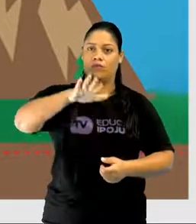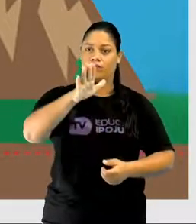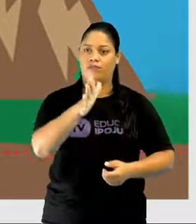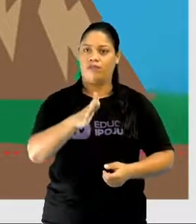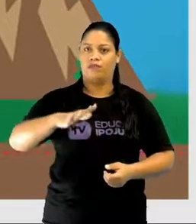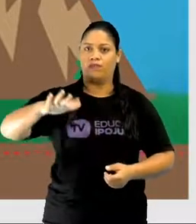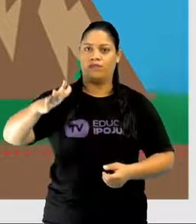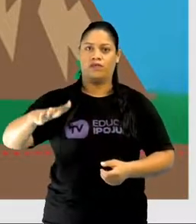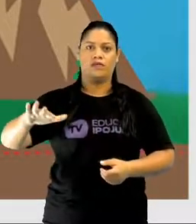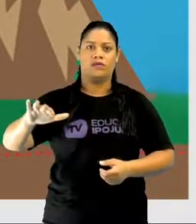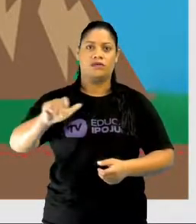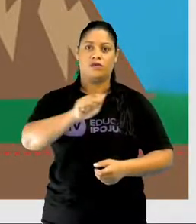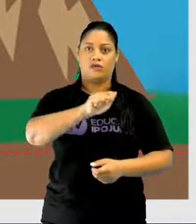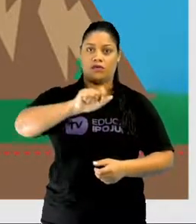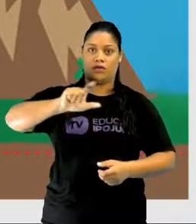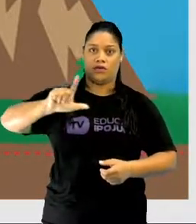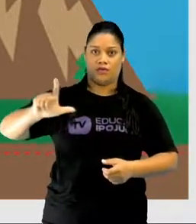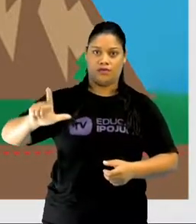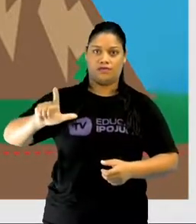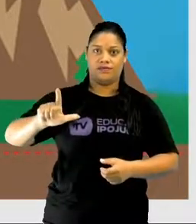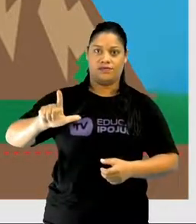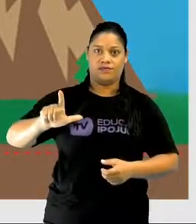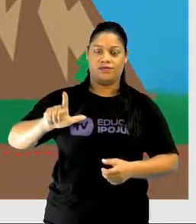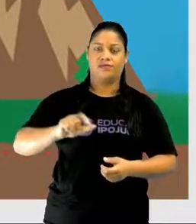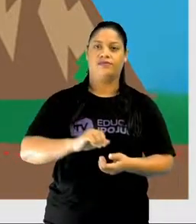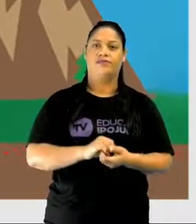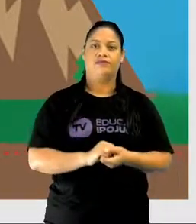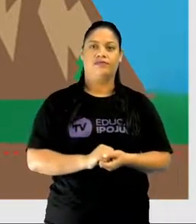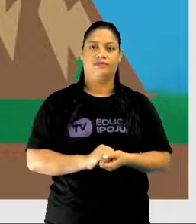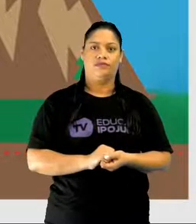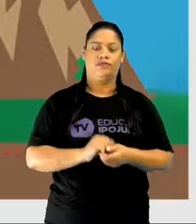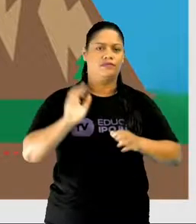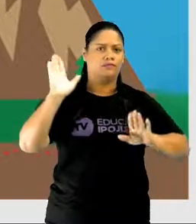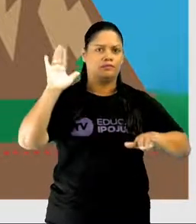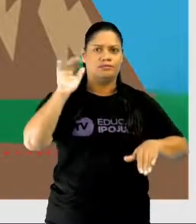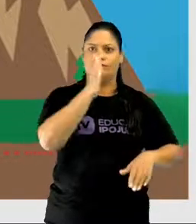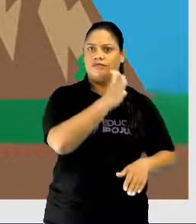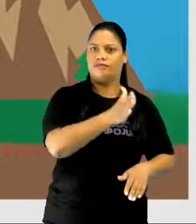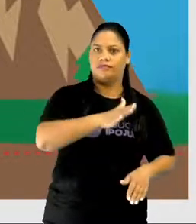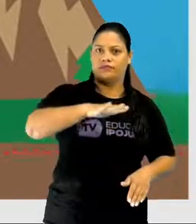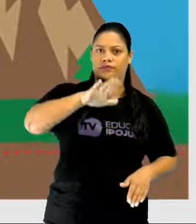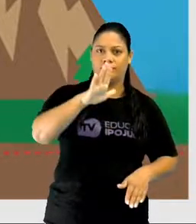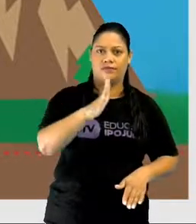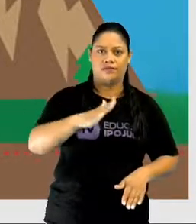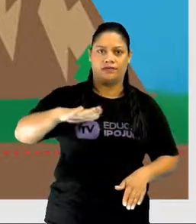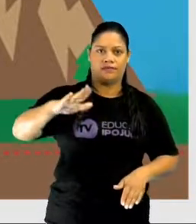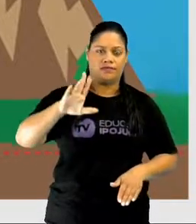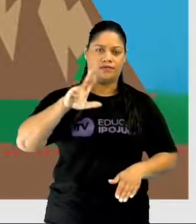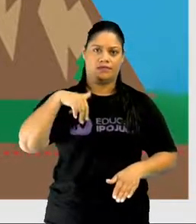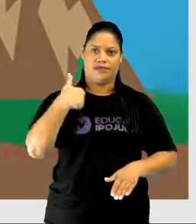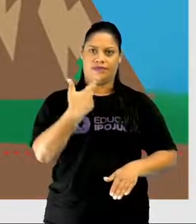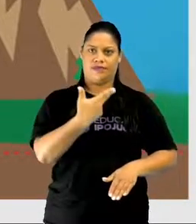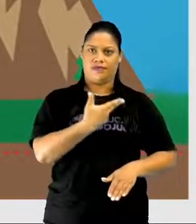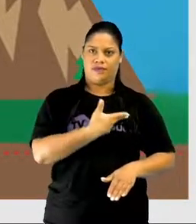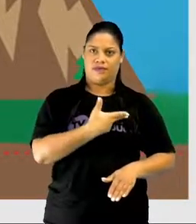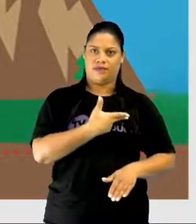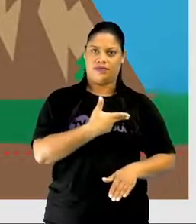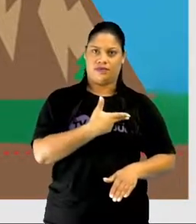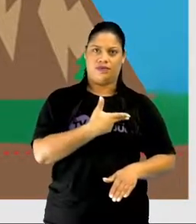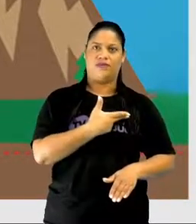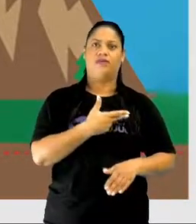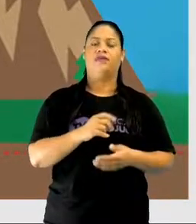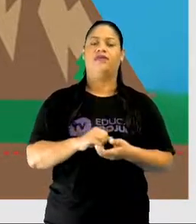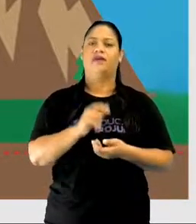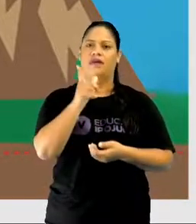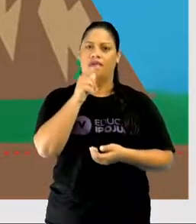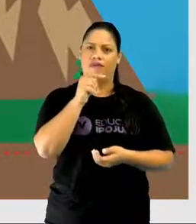azul que a gente tem aqui no gráfico. É o nível do marco. E o nível do mar, para a gente, fisicamente, é aquela lâmina